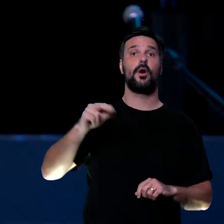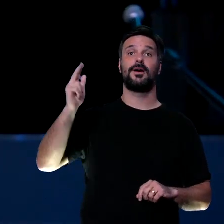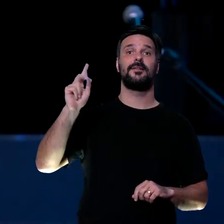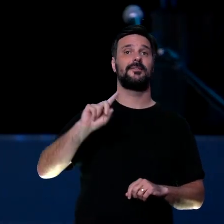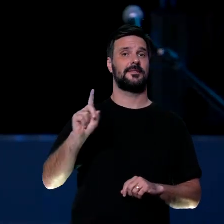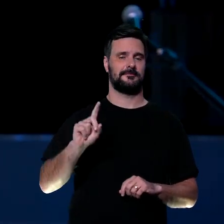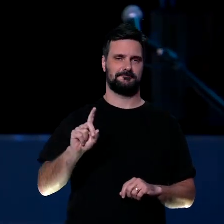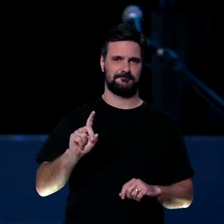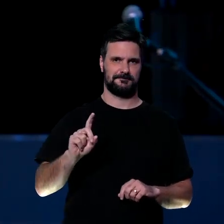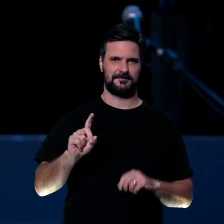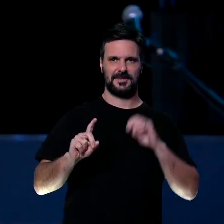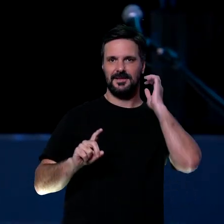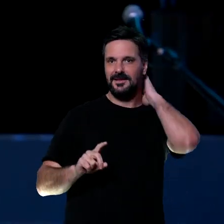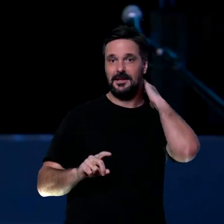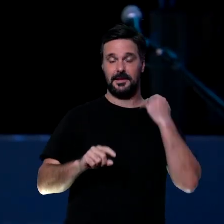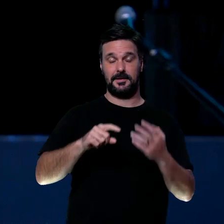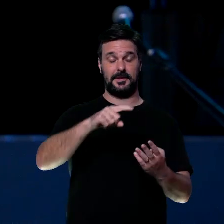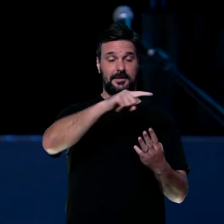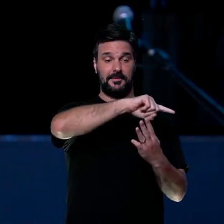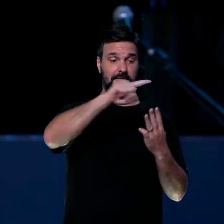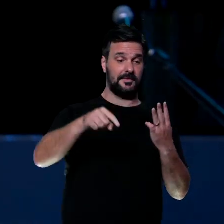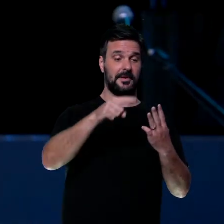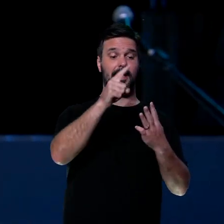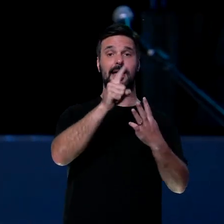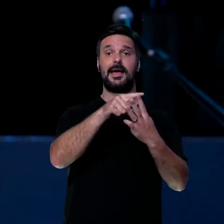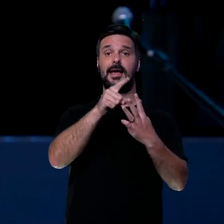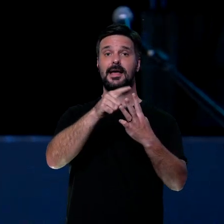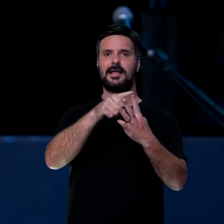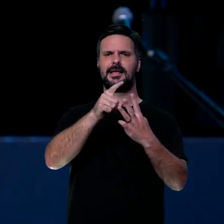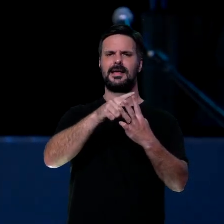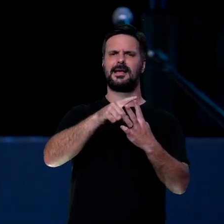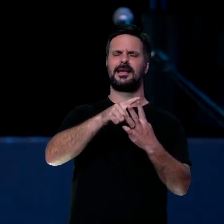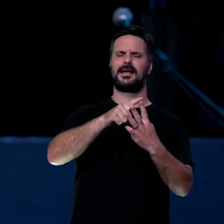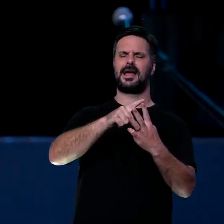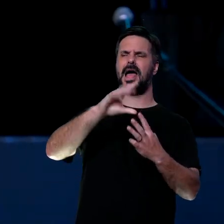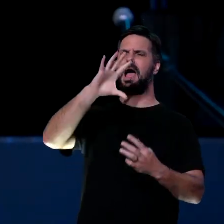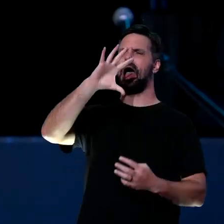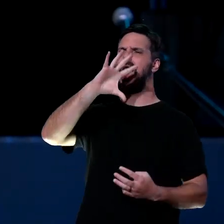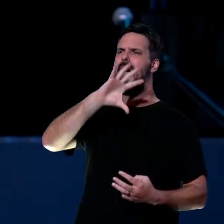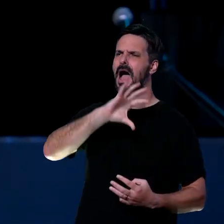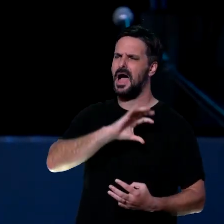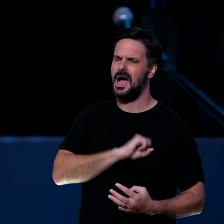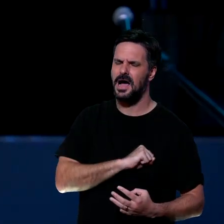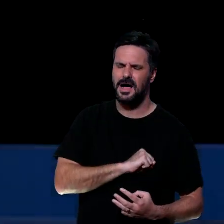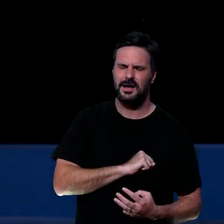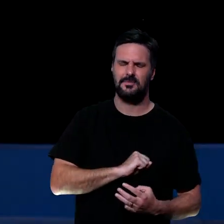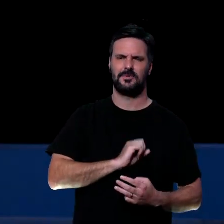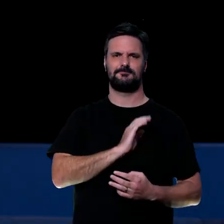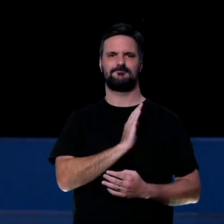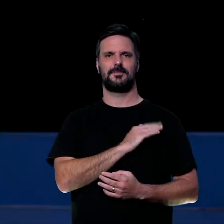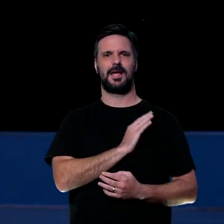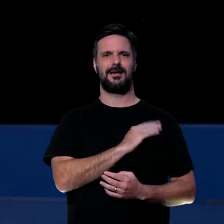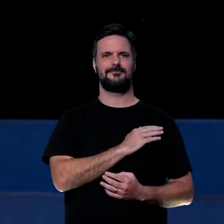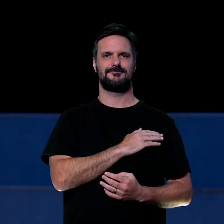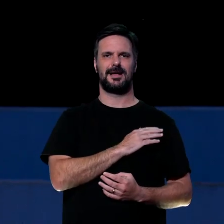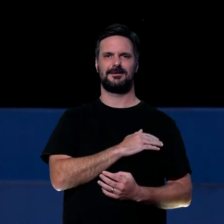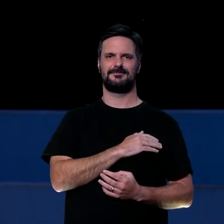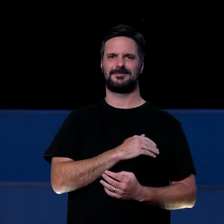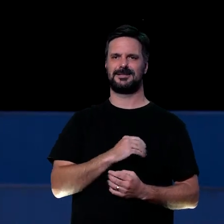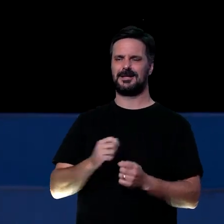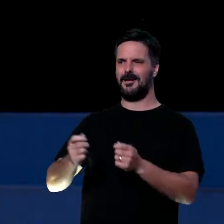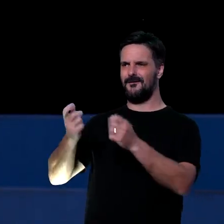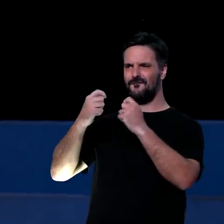Primeira lição que a gente vê nesse texto. Amabilidade. Alimente o amor no seu coração. Alimente essa